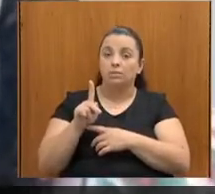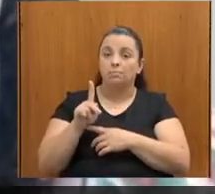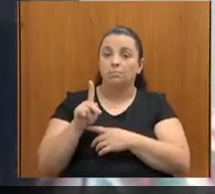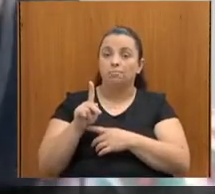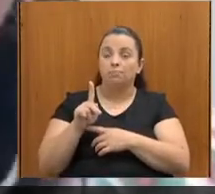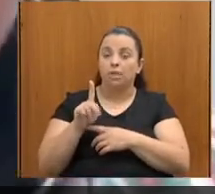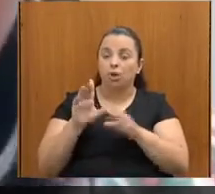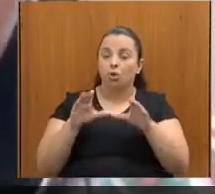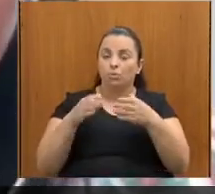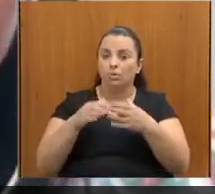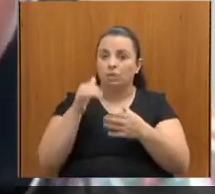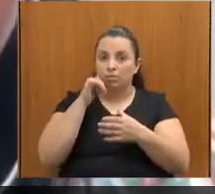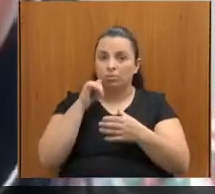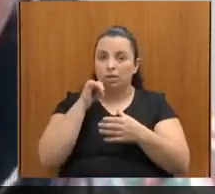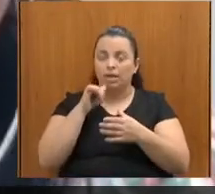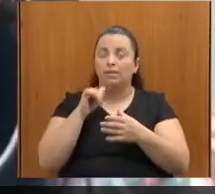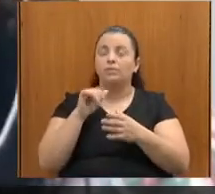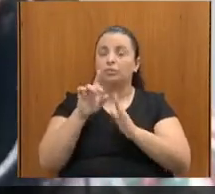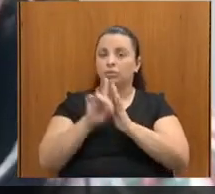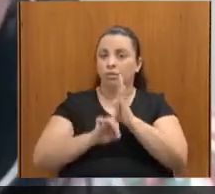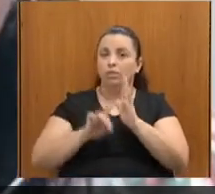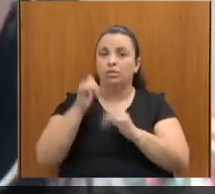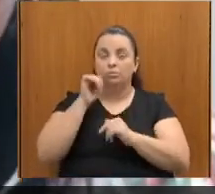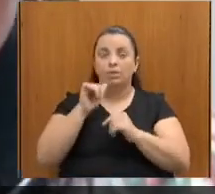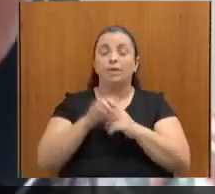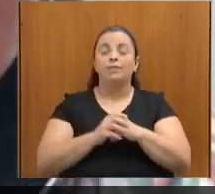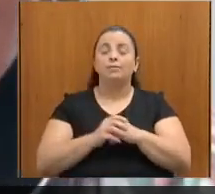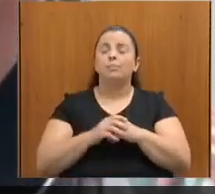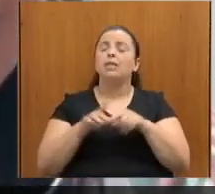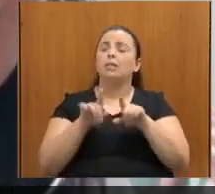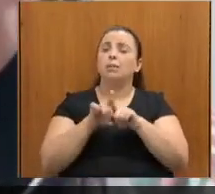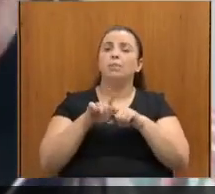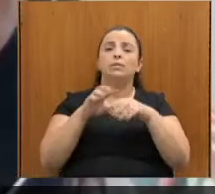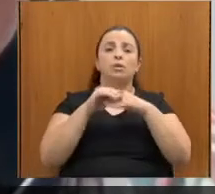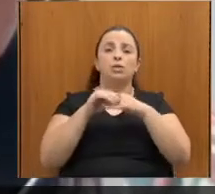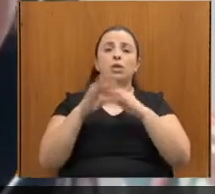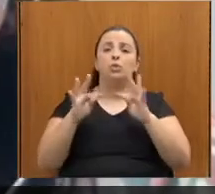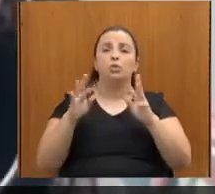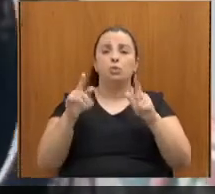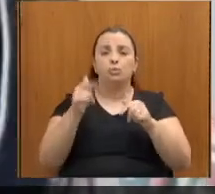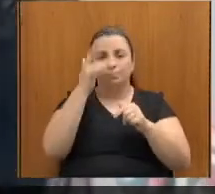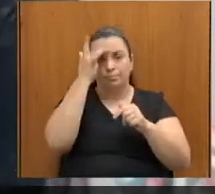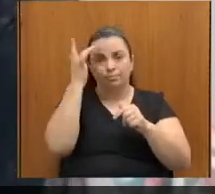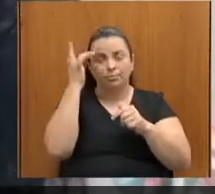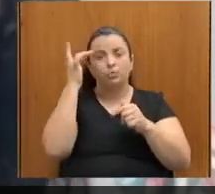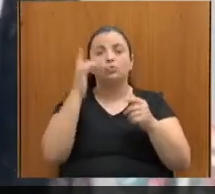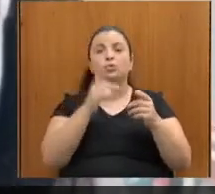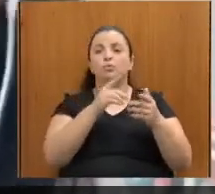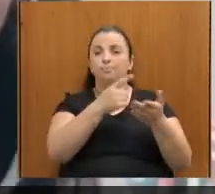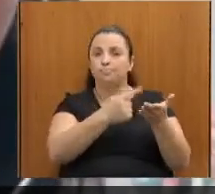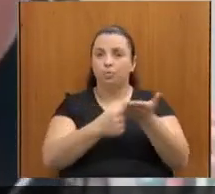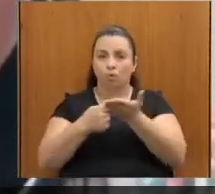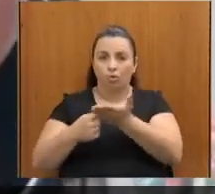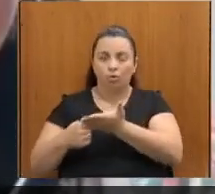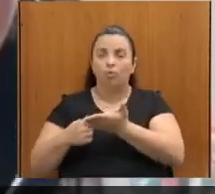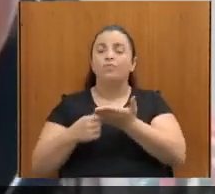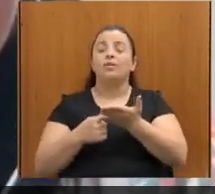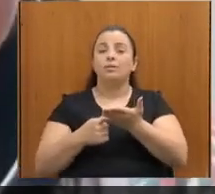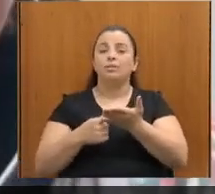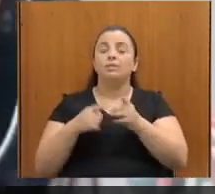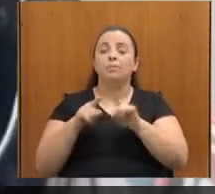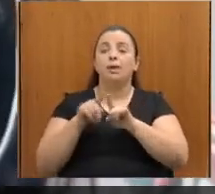e todos e todas os participantes. vou saudar todo mundo, professor Wely, todos os convidados a essa audiência, na pessoa da Marina,